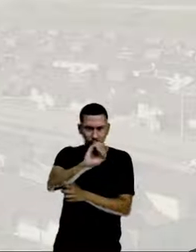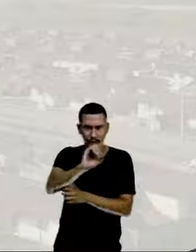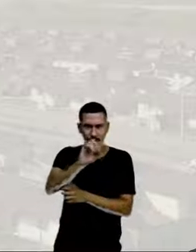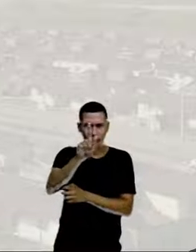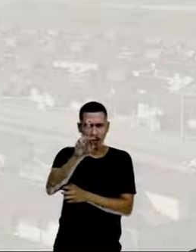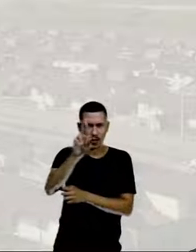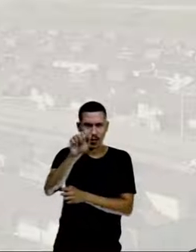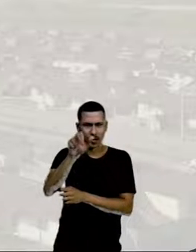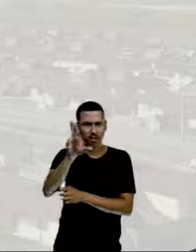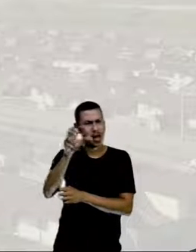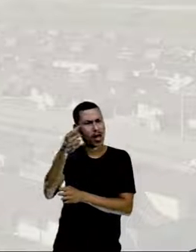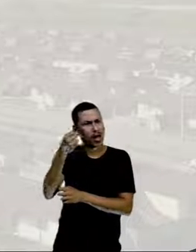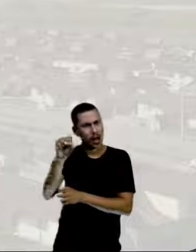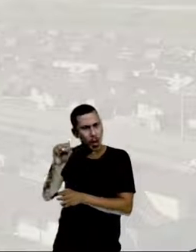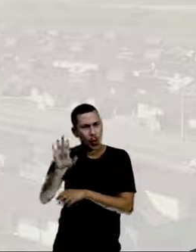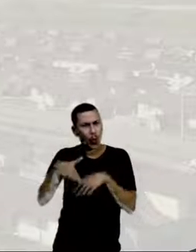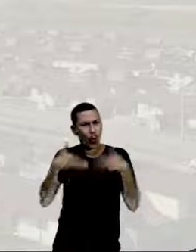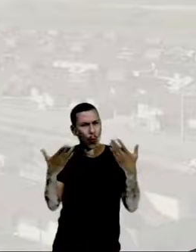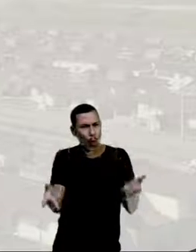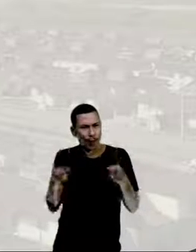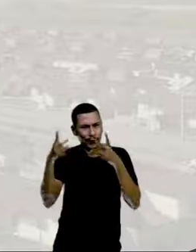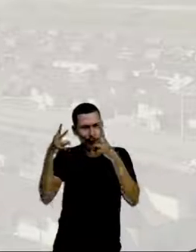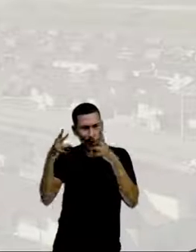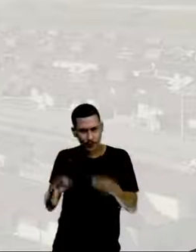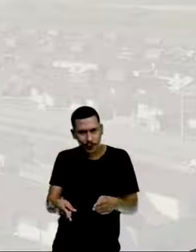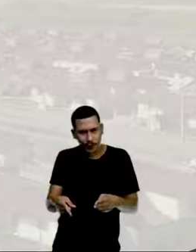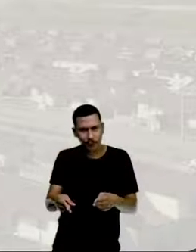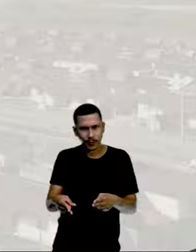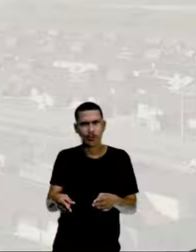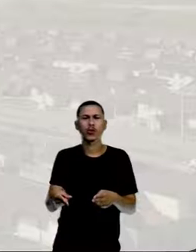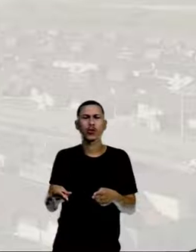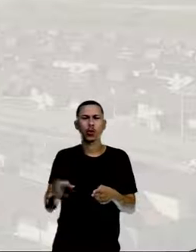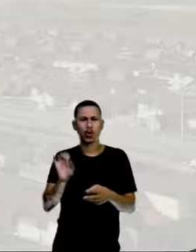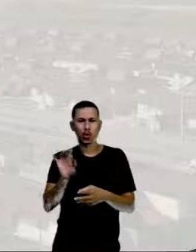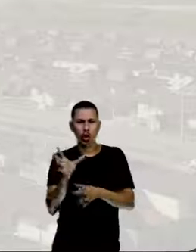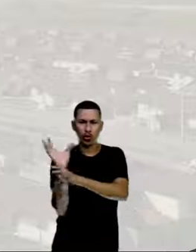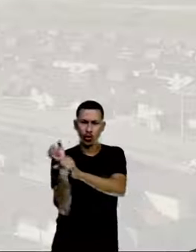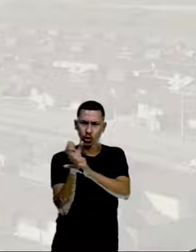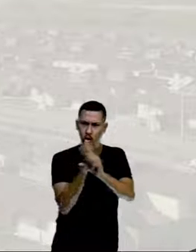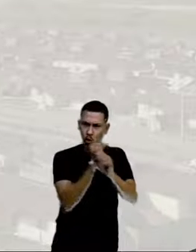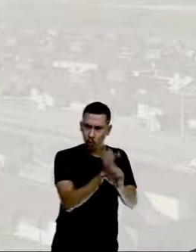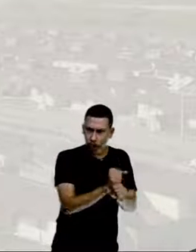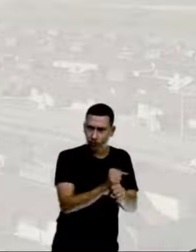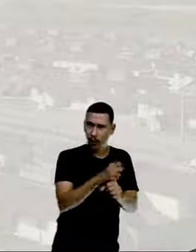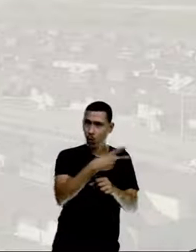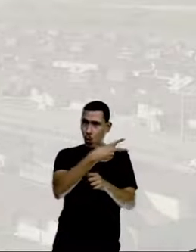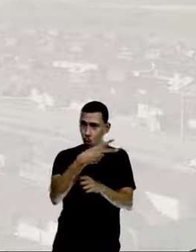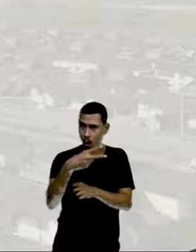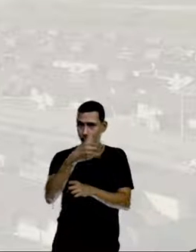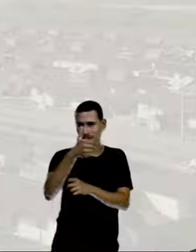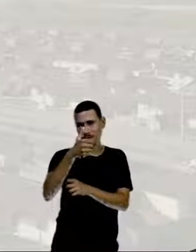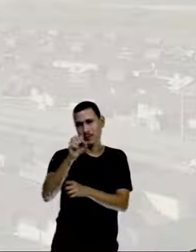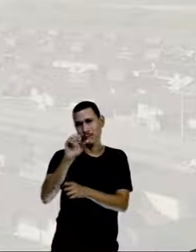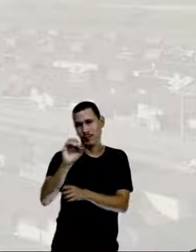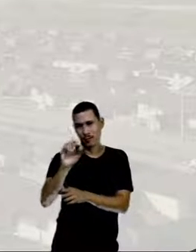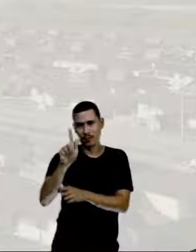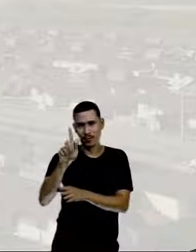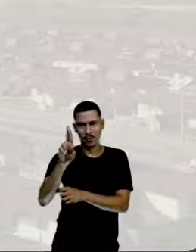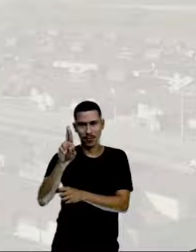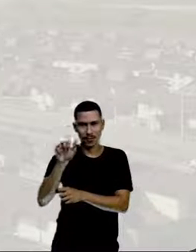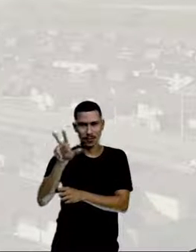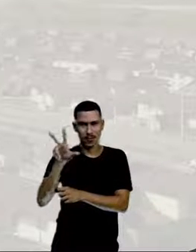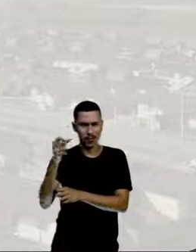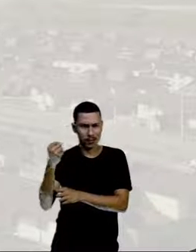ângulos de 90 graus quando eles são correspondentes e eles vão ser somados, eles vão dar 180 graus. Tá bom?